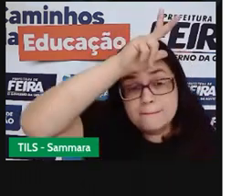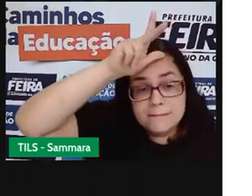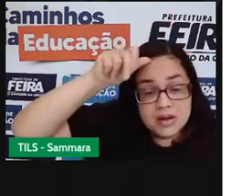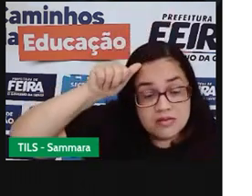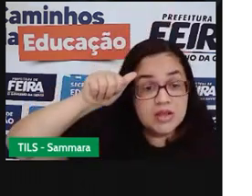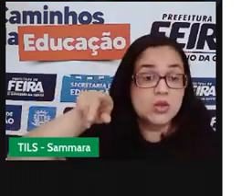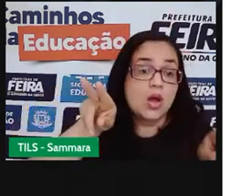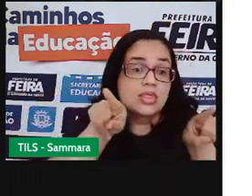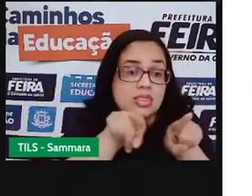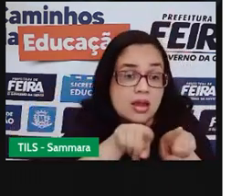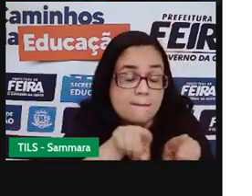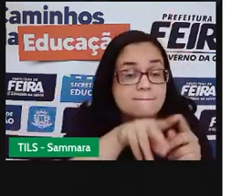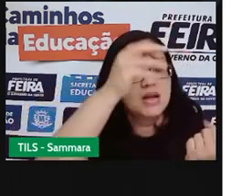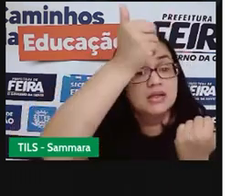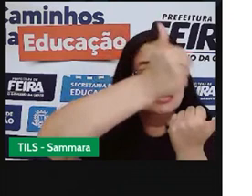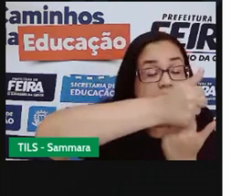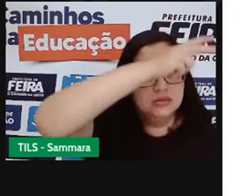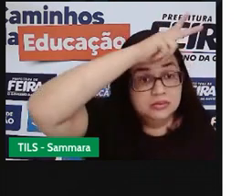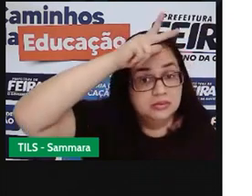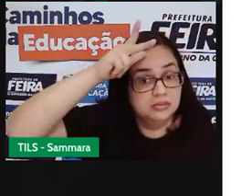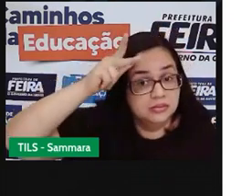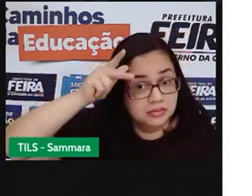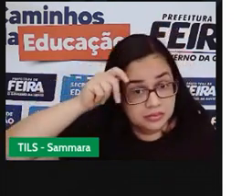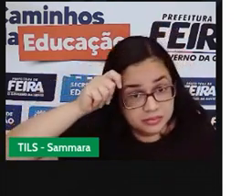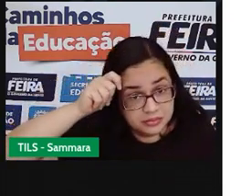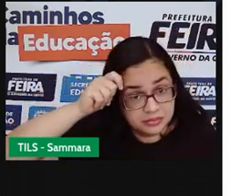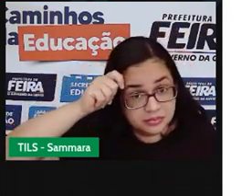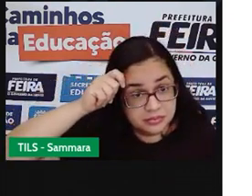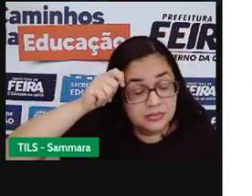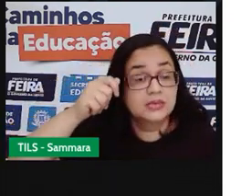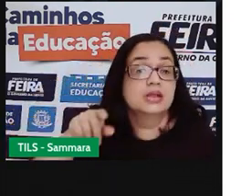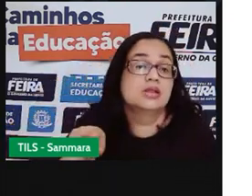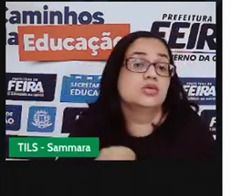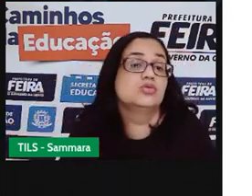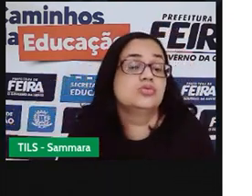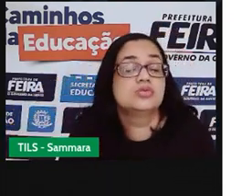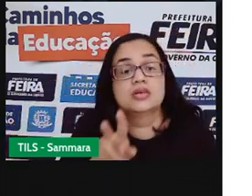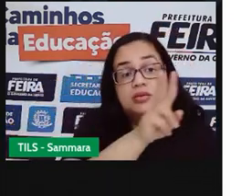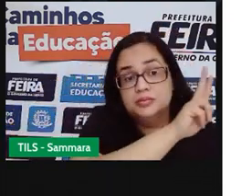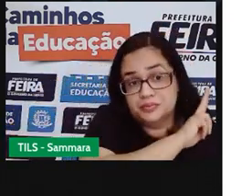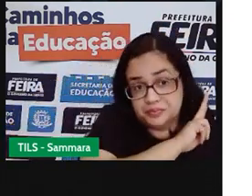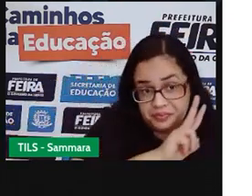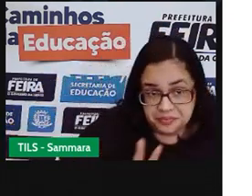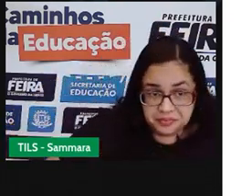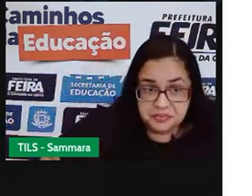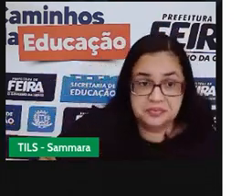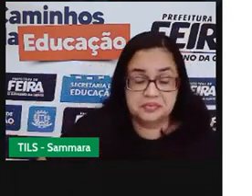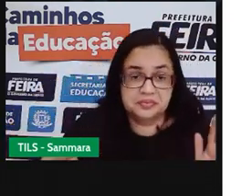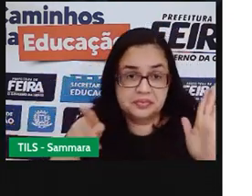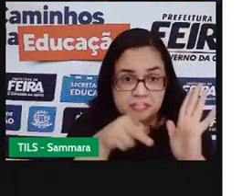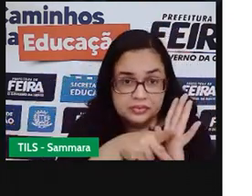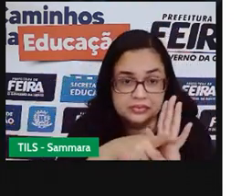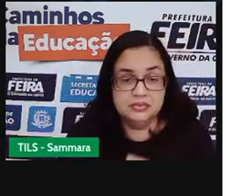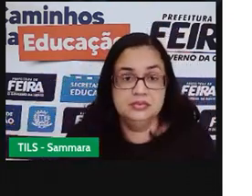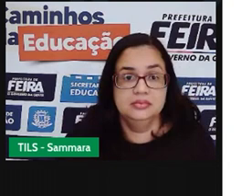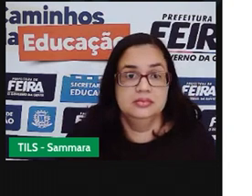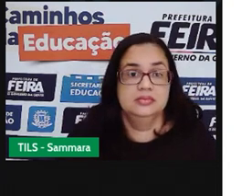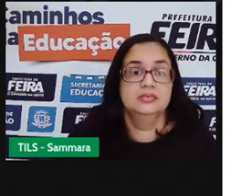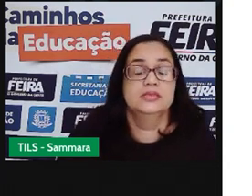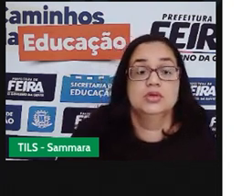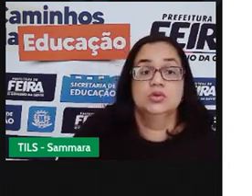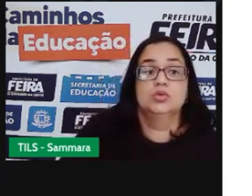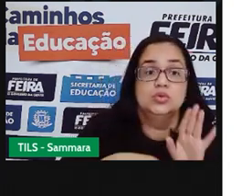-prefeito, os secretários municipais e, até mesmo, os próprios vereadores. Outra